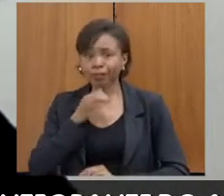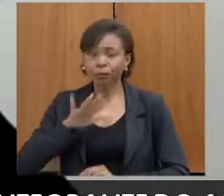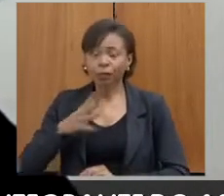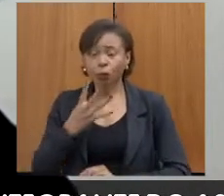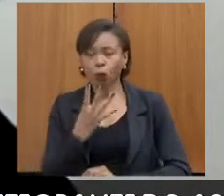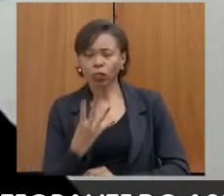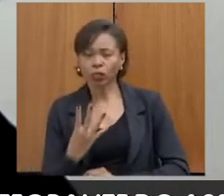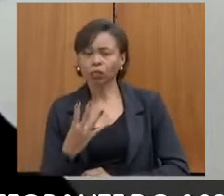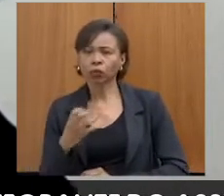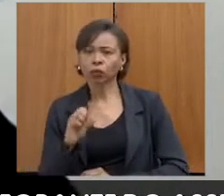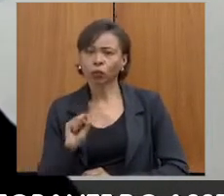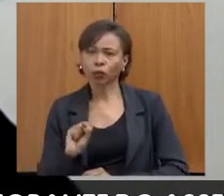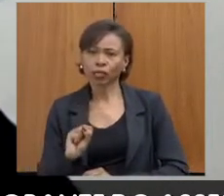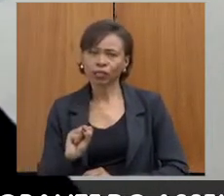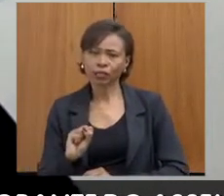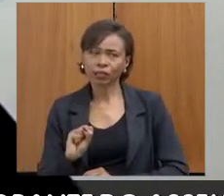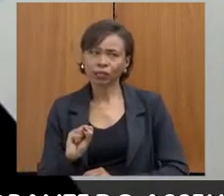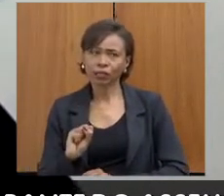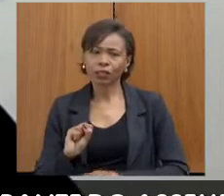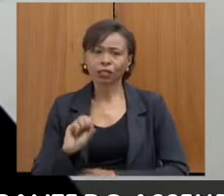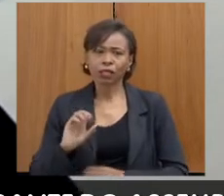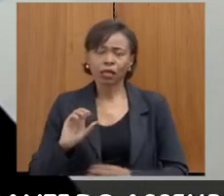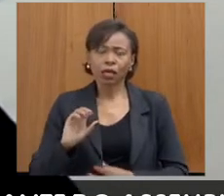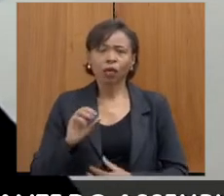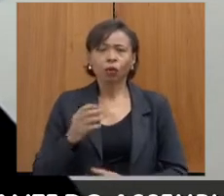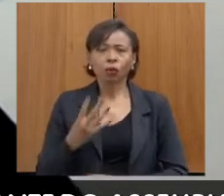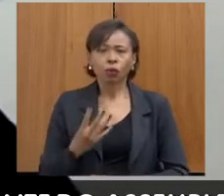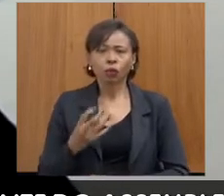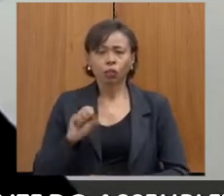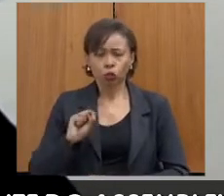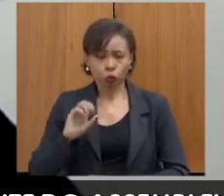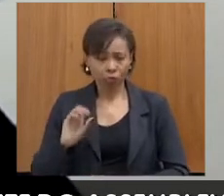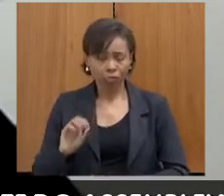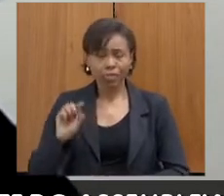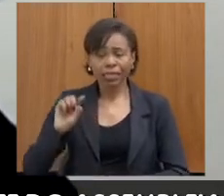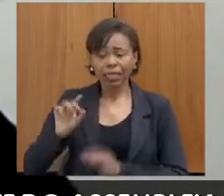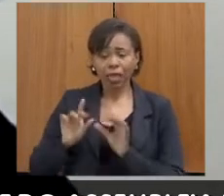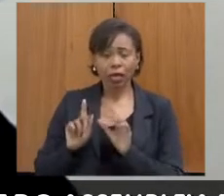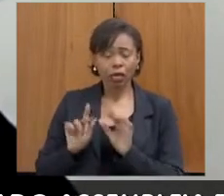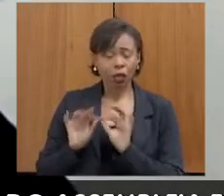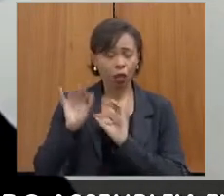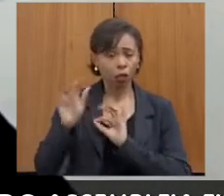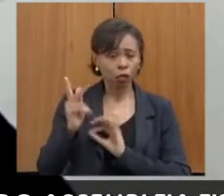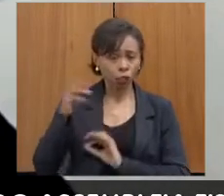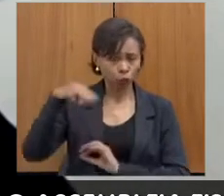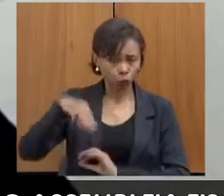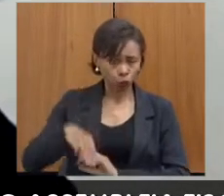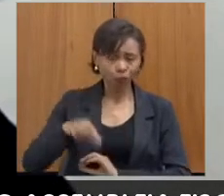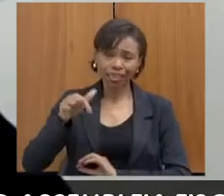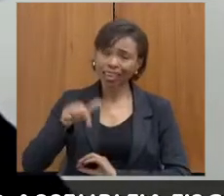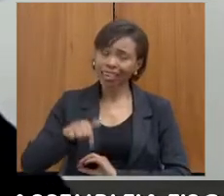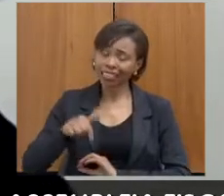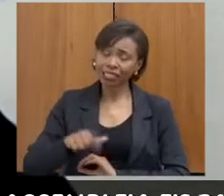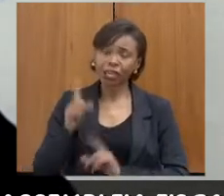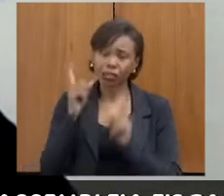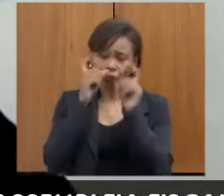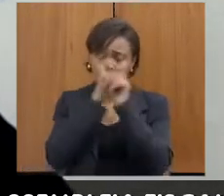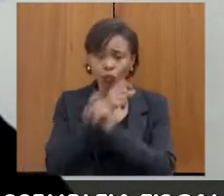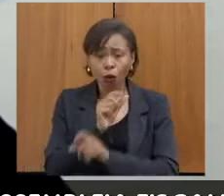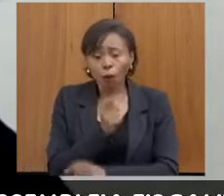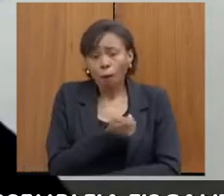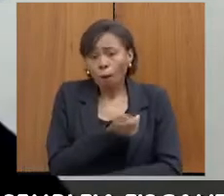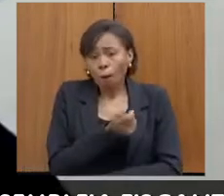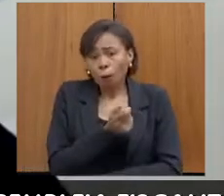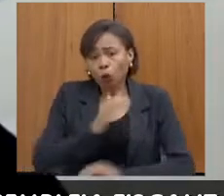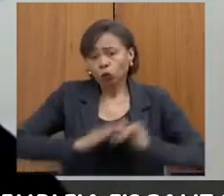quilômetros da capital, infelizmente, a nossa estrutura aqui é mais precária, nós temos poucos investigadores, apenas